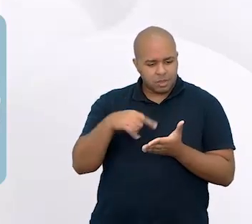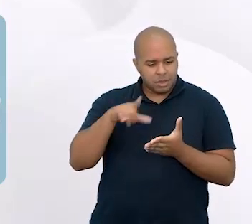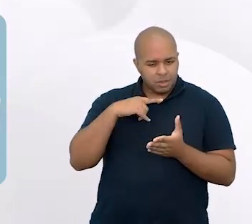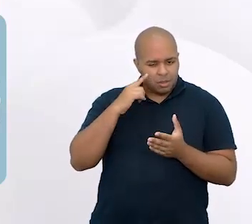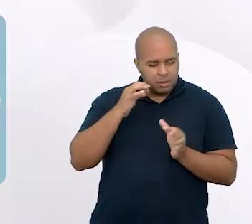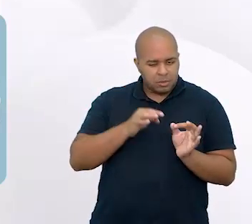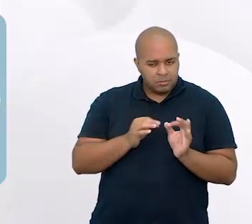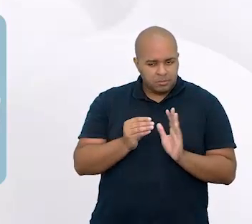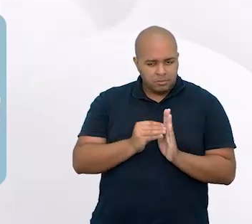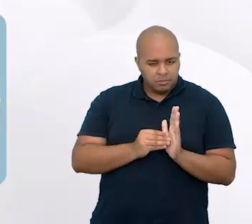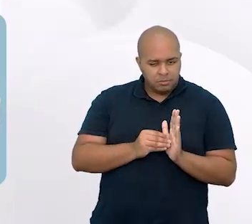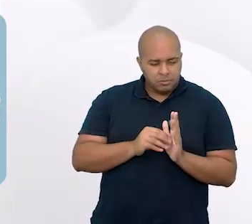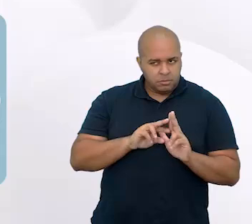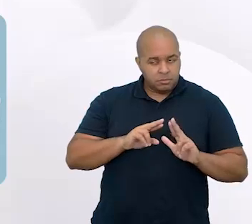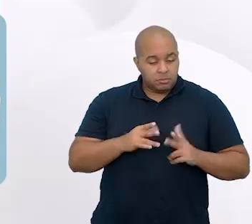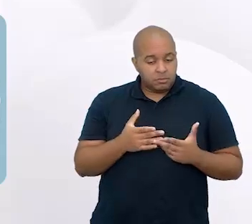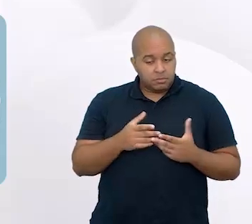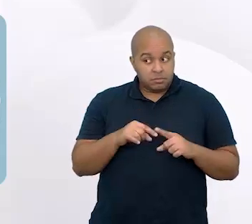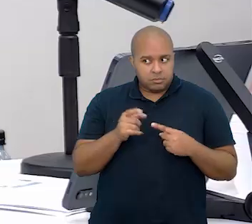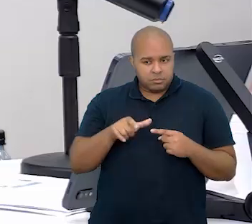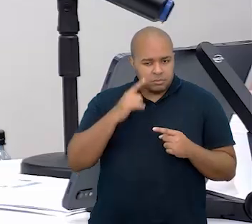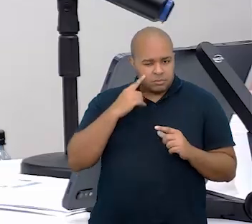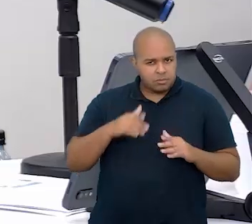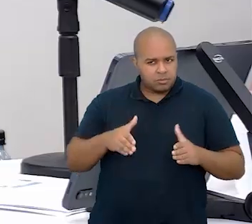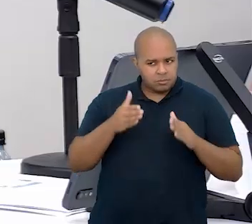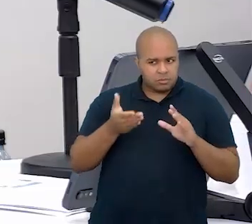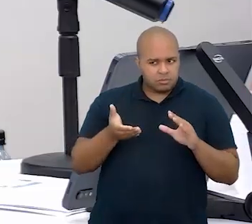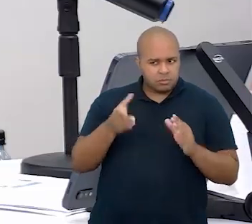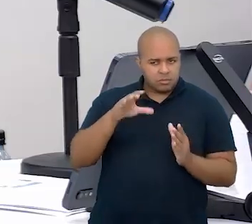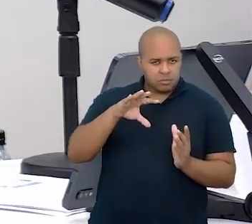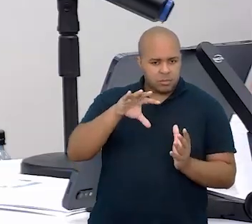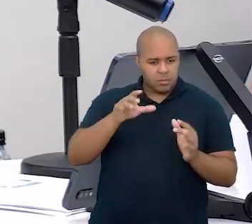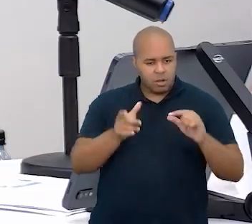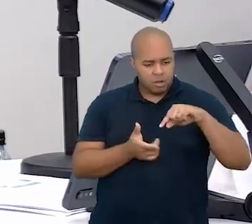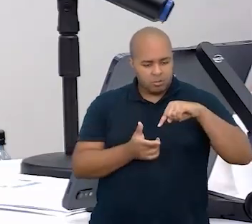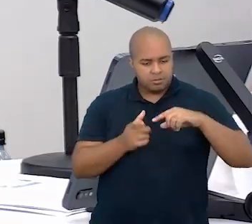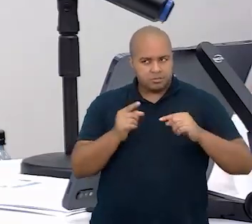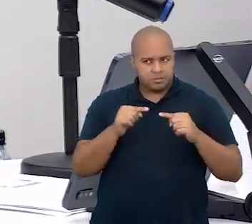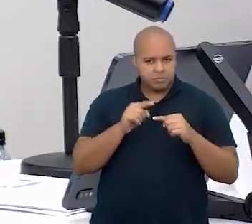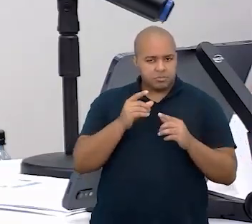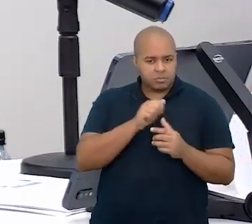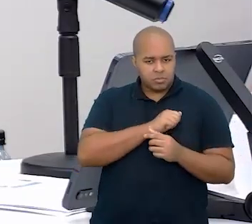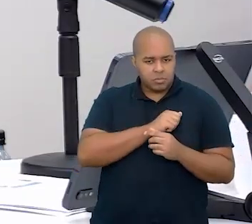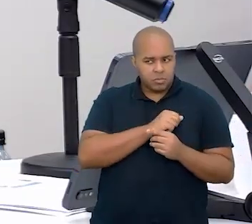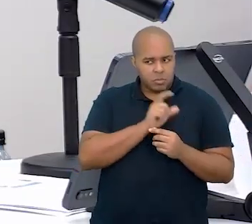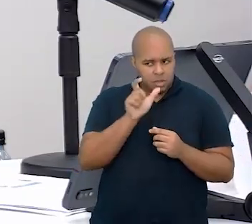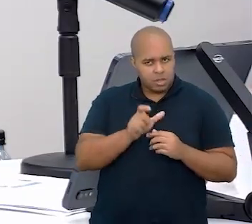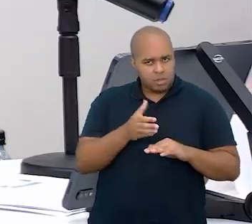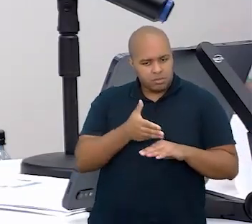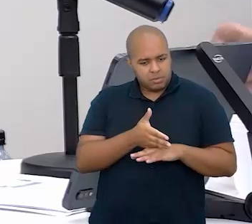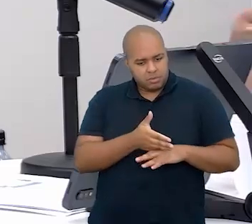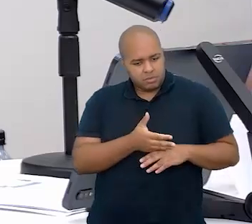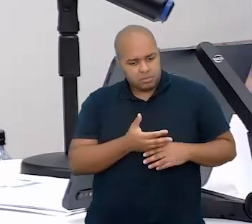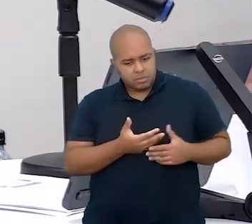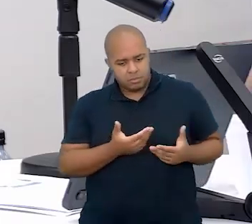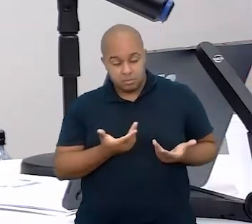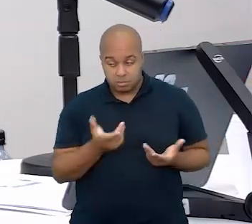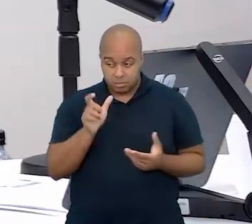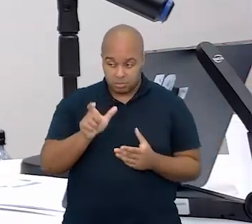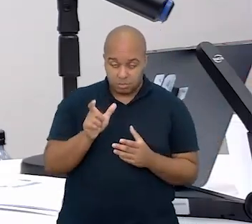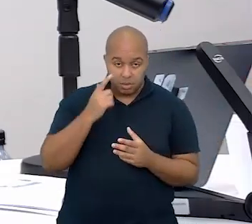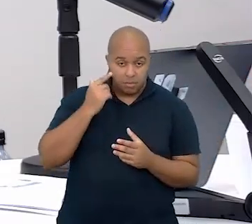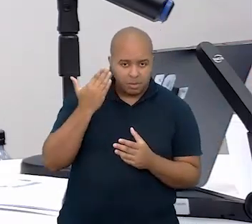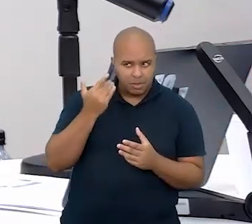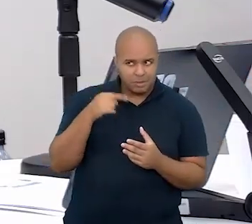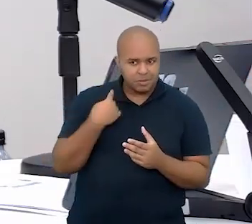pirâmide invertida, e essa pirâmide invertida coloca o aluno como protagonista. E nessa